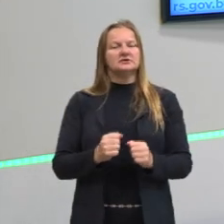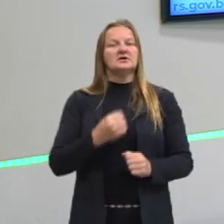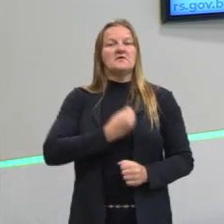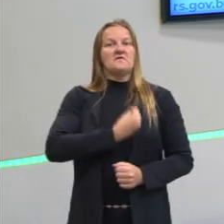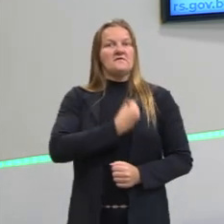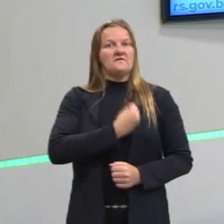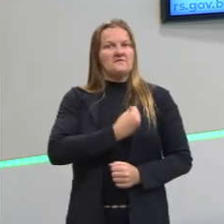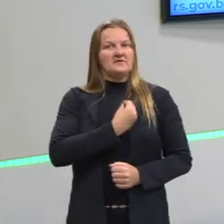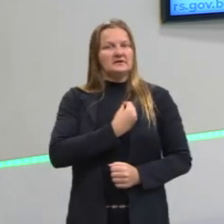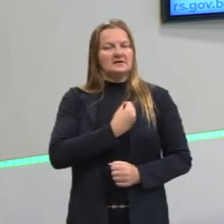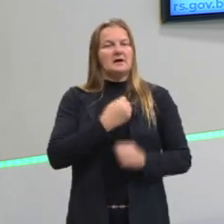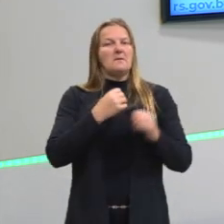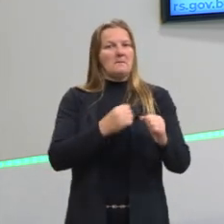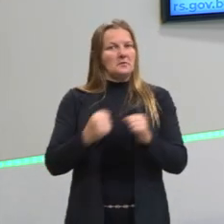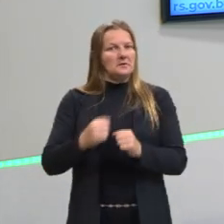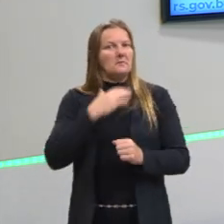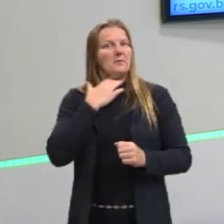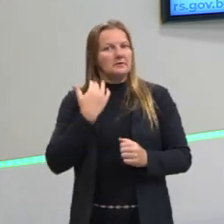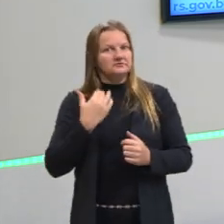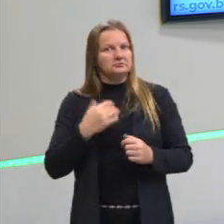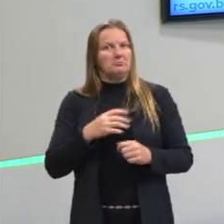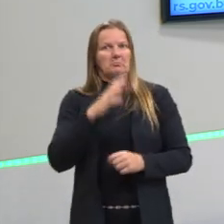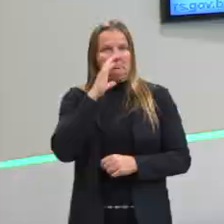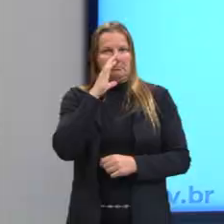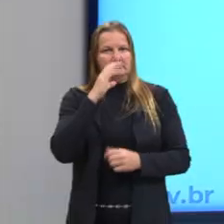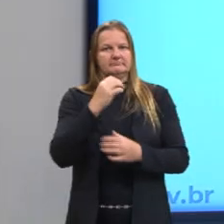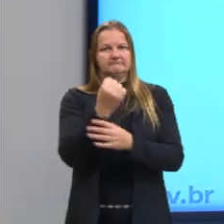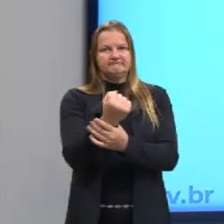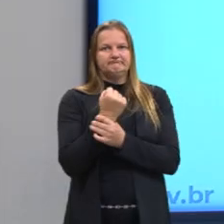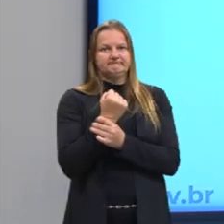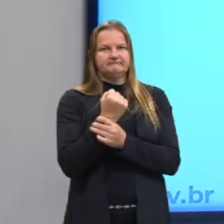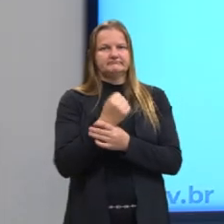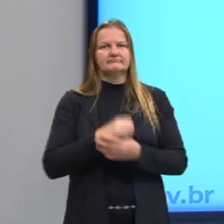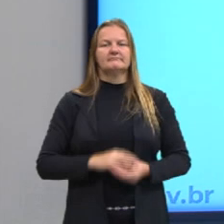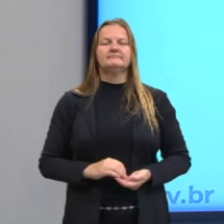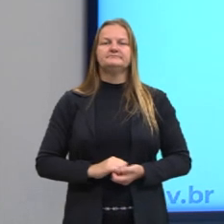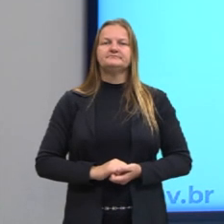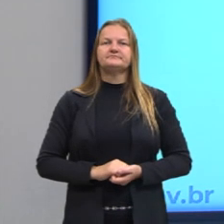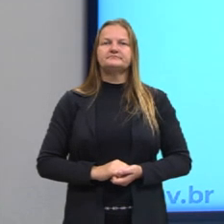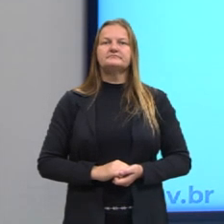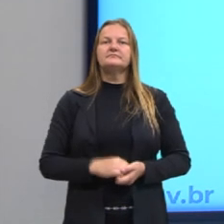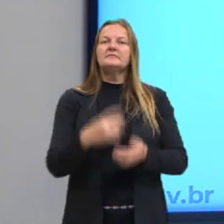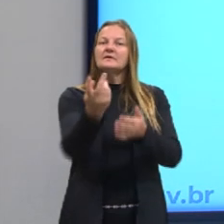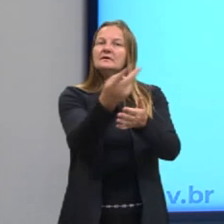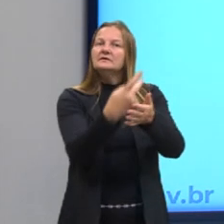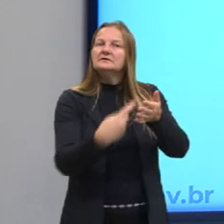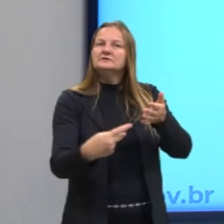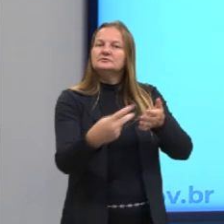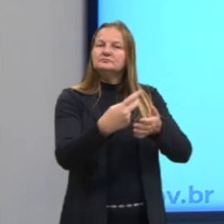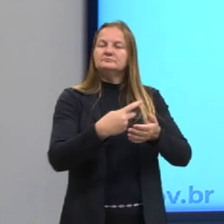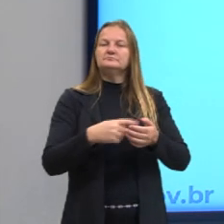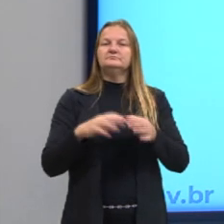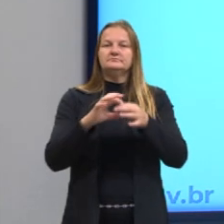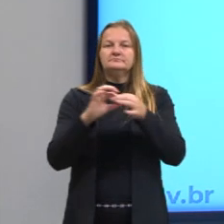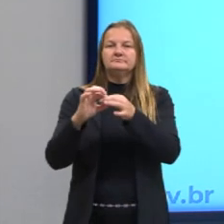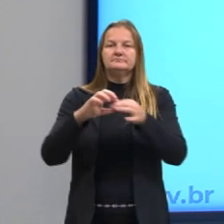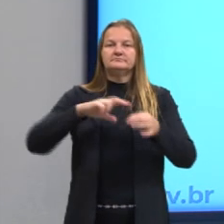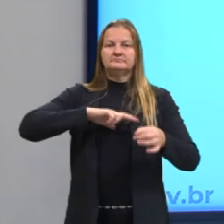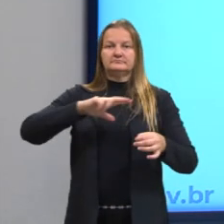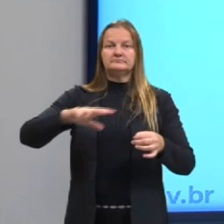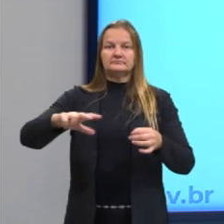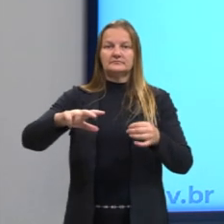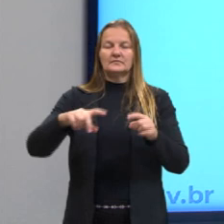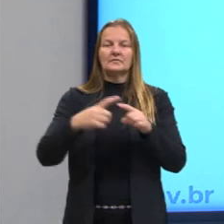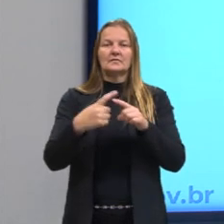e sobre a morte. Aqui a gente tem, então, um mapa da unificação de Portugal e do início